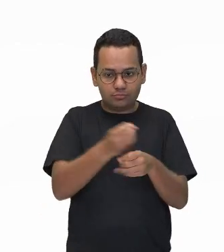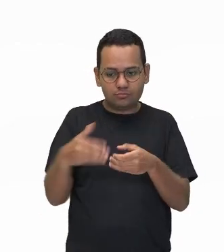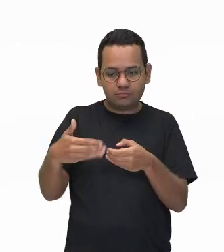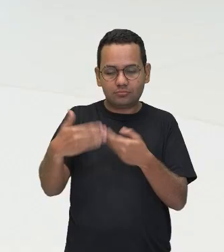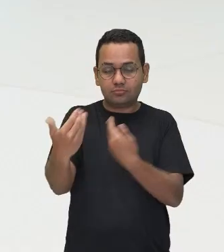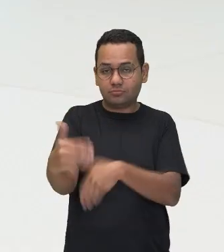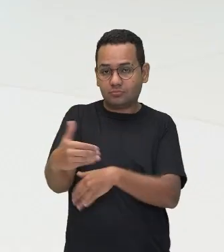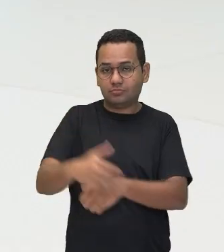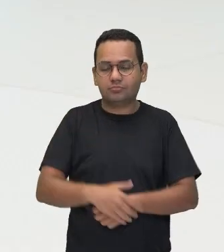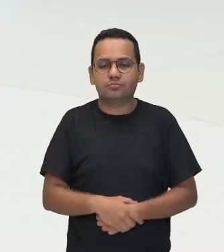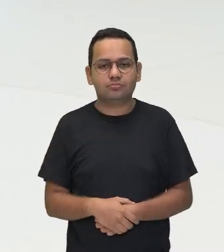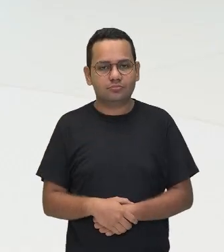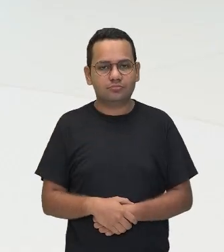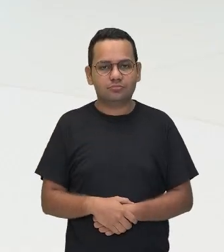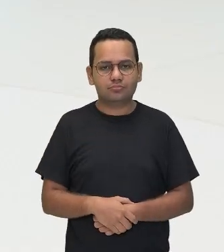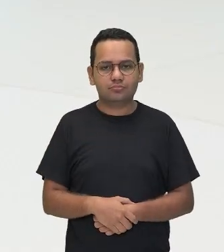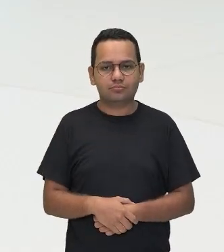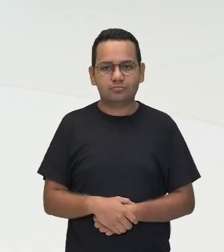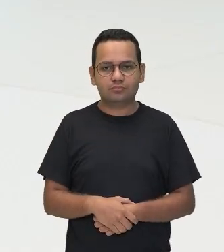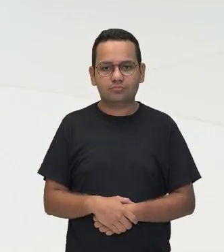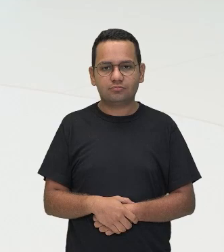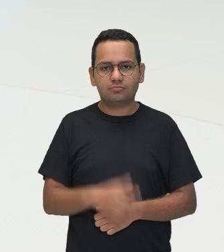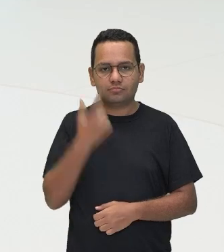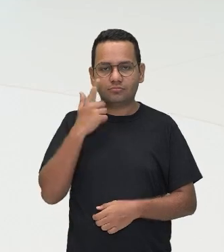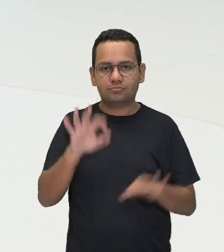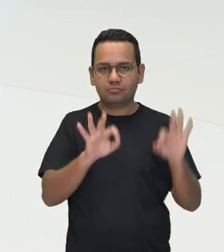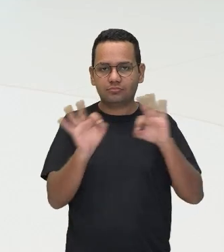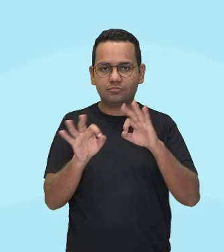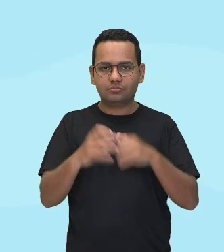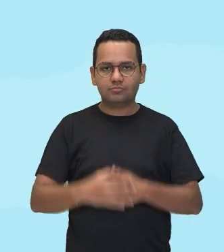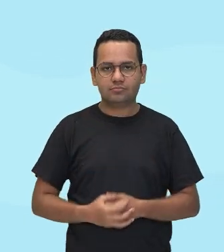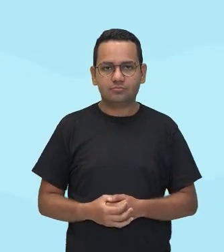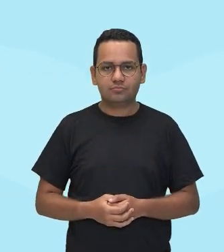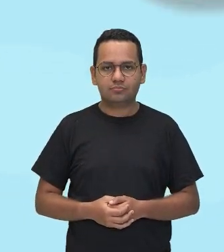avaliação. Está bom, gente? Vamos para a nossa aula, vamos lá.